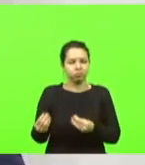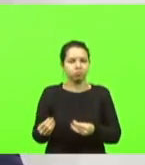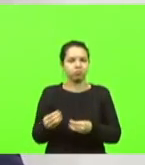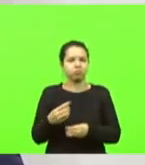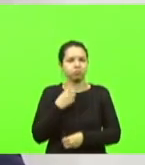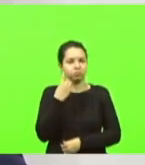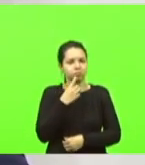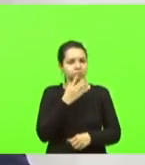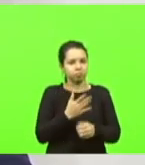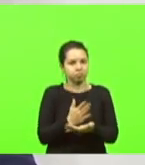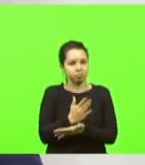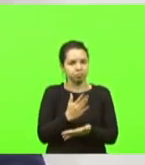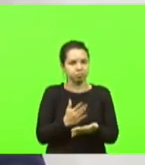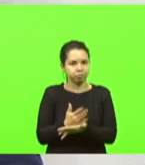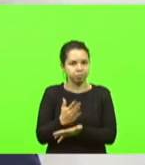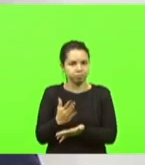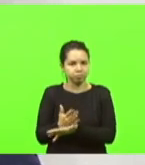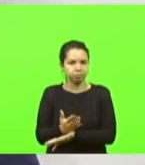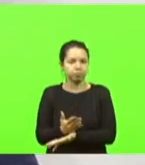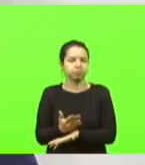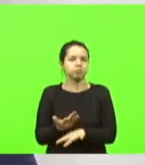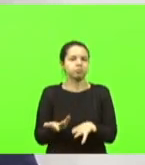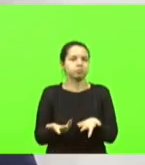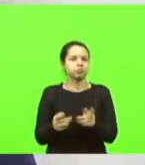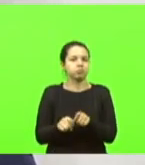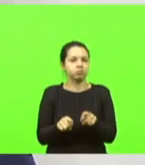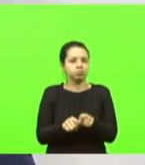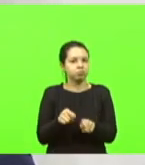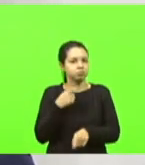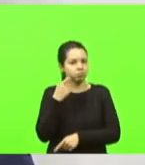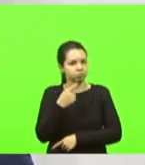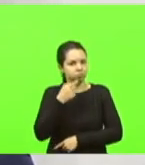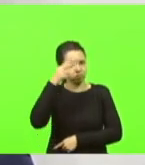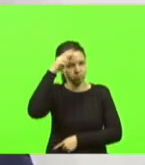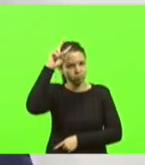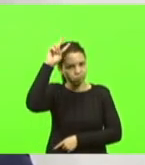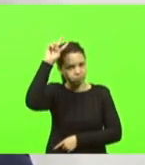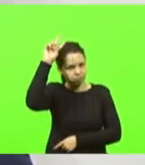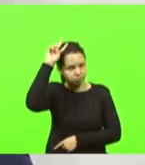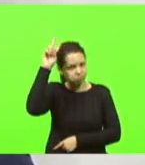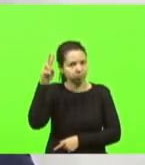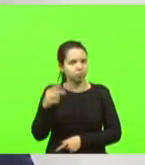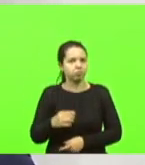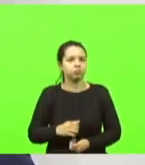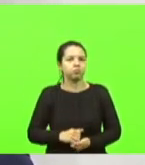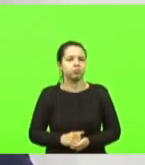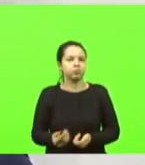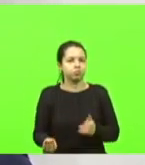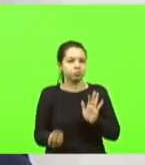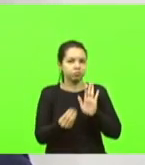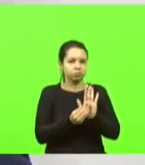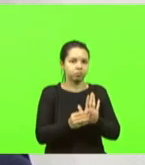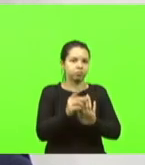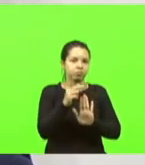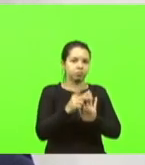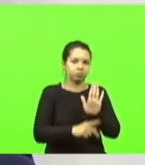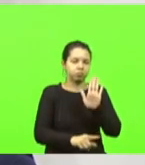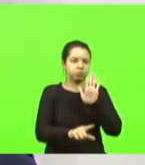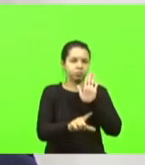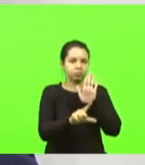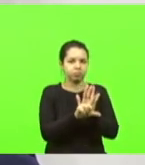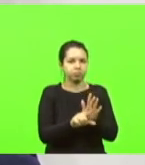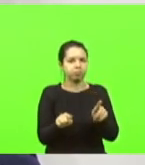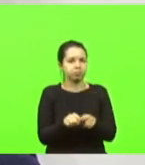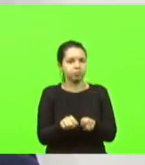e, além disso, colocamos também nesse projeto de lei que a